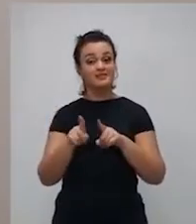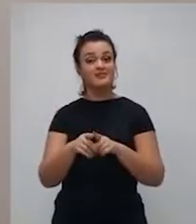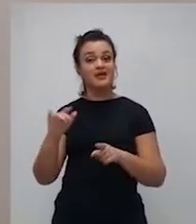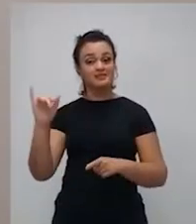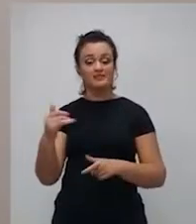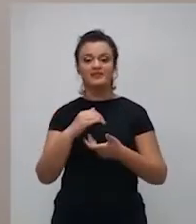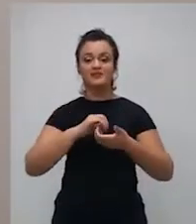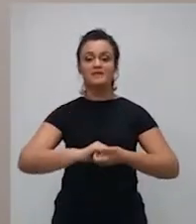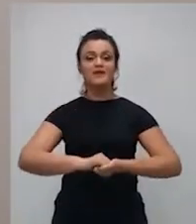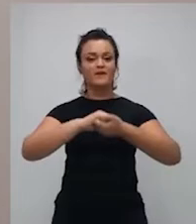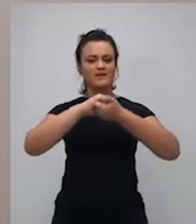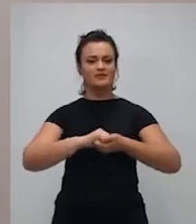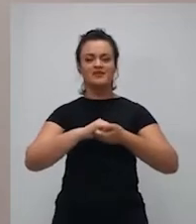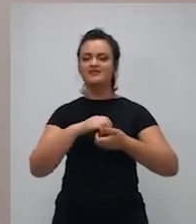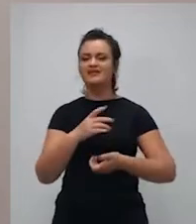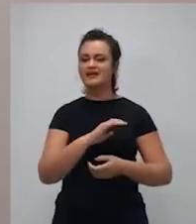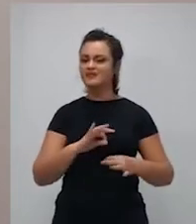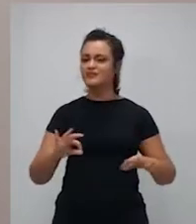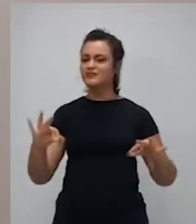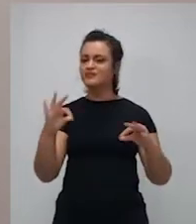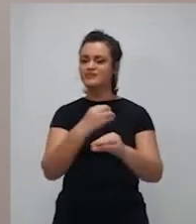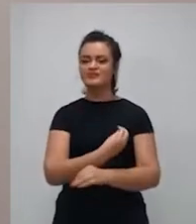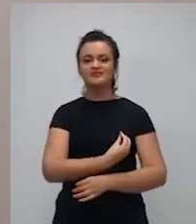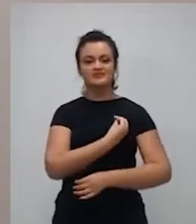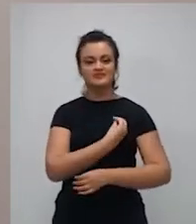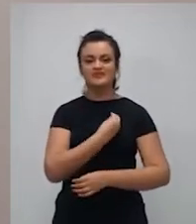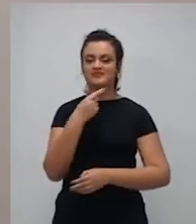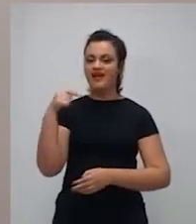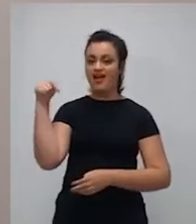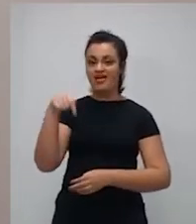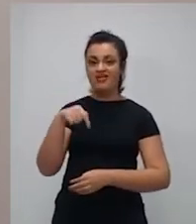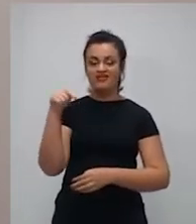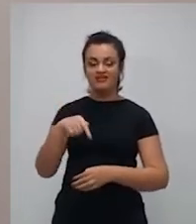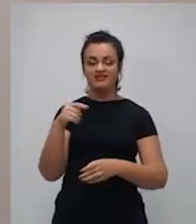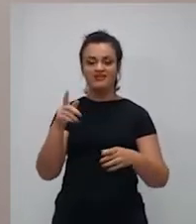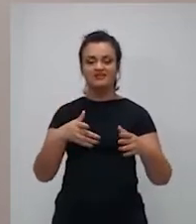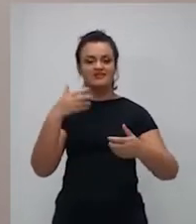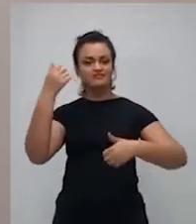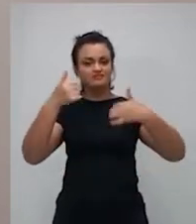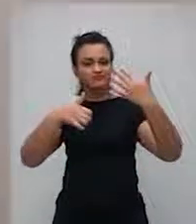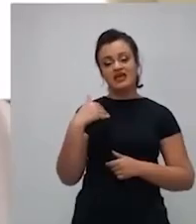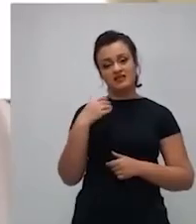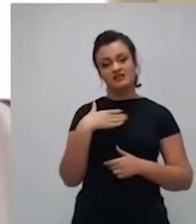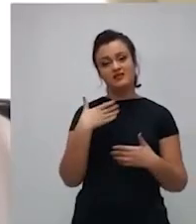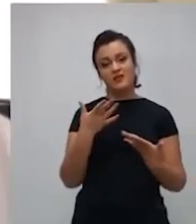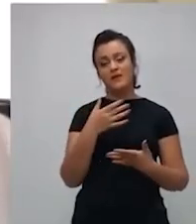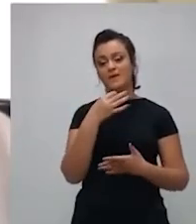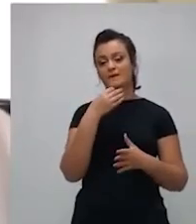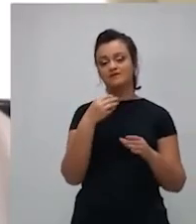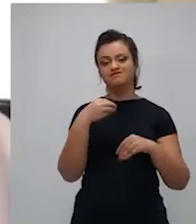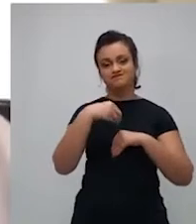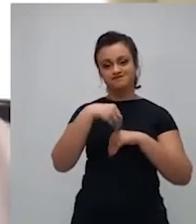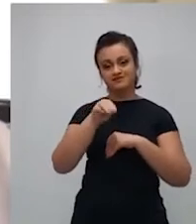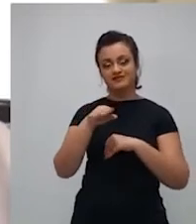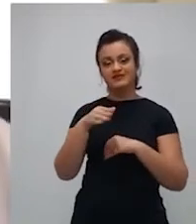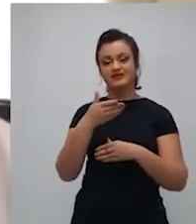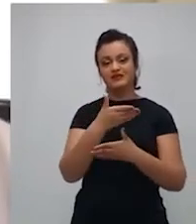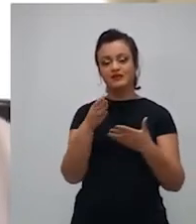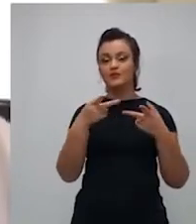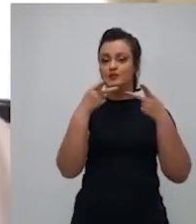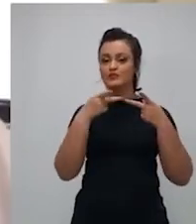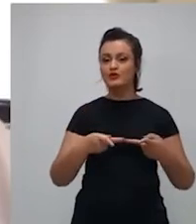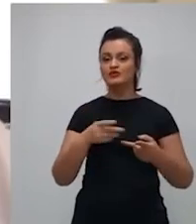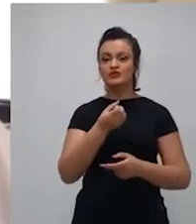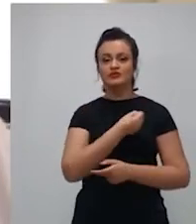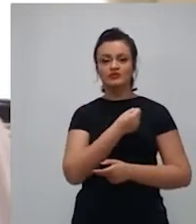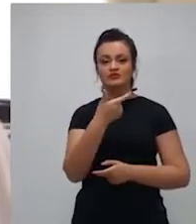o segundo dia do Seminário sobre Planejamento Estratégico Sustentável do Poder Judiciário contou com a participação da juíza